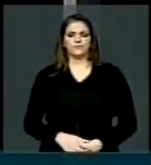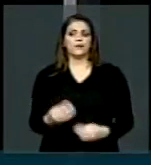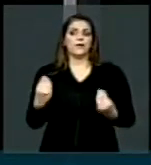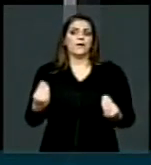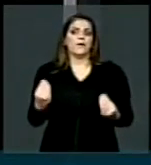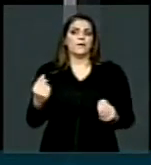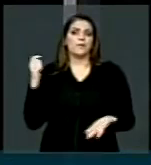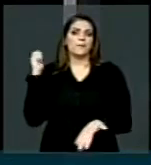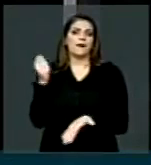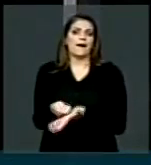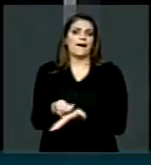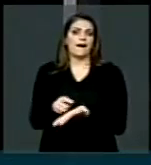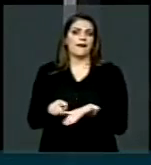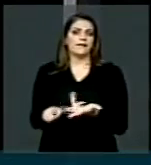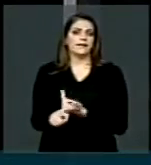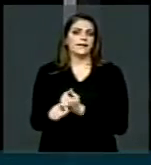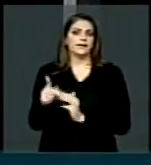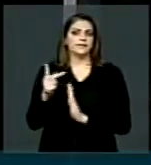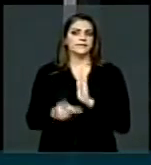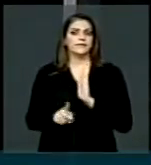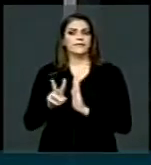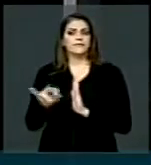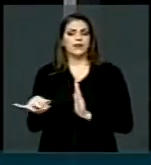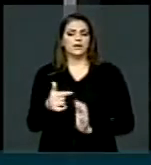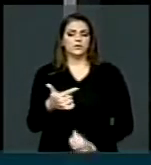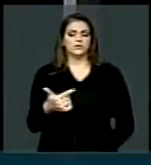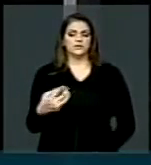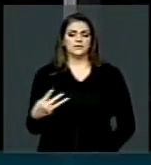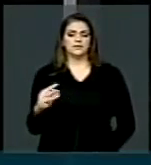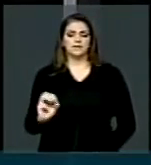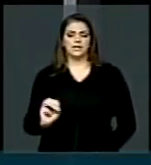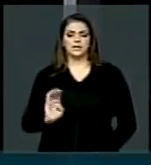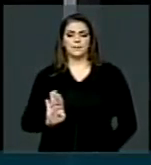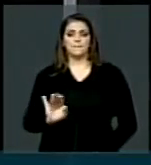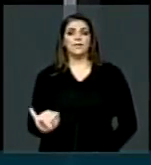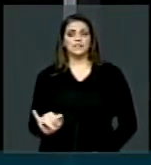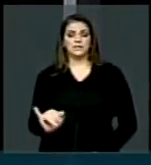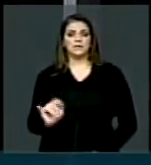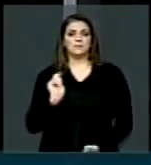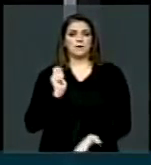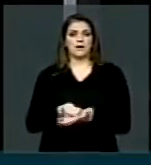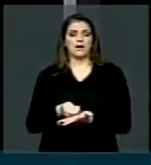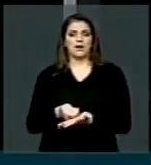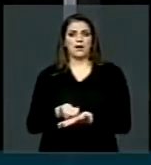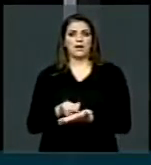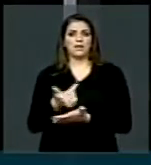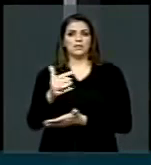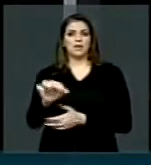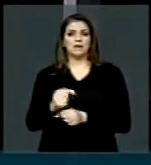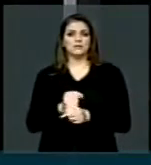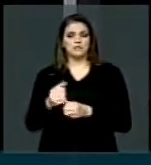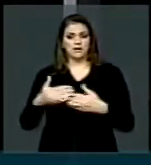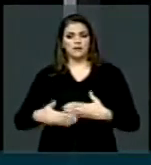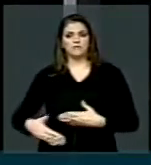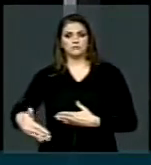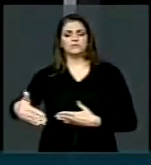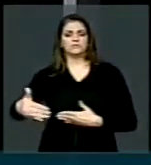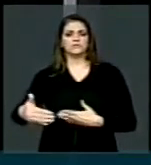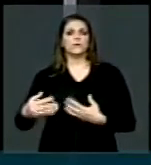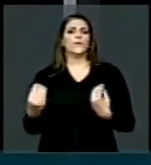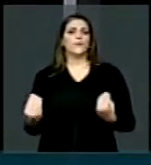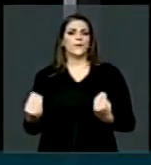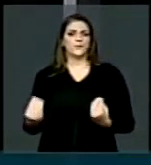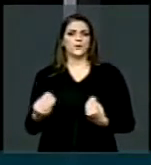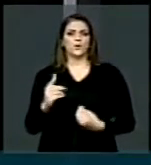pagar a conta, né? Vai ter um custo anual de R 230 bilhões, a partir de 10 anos. E daqui até 10 anos